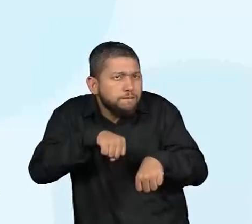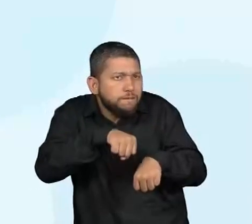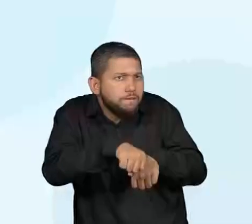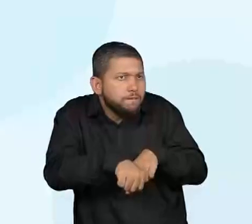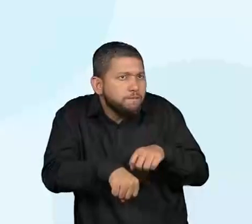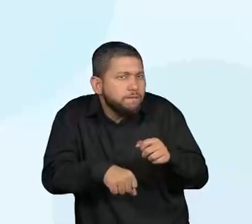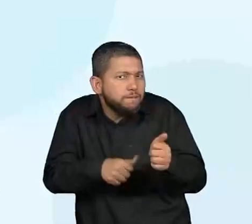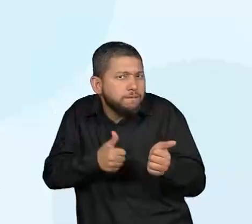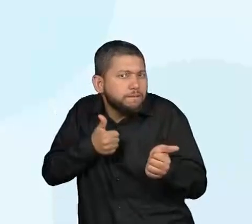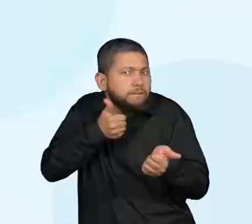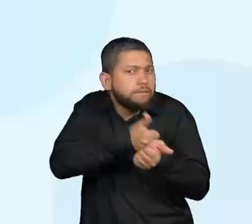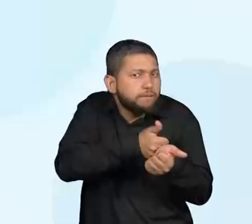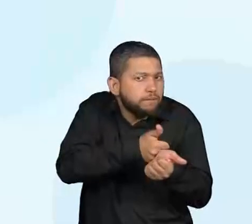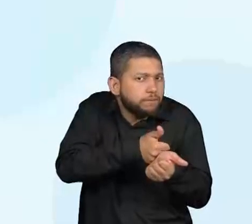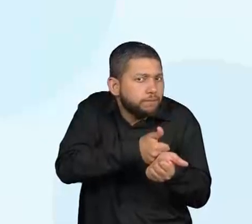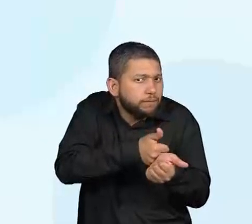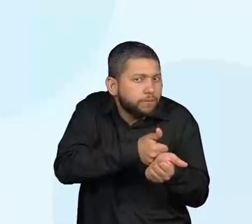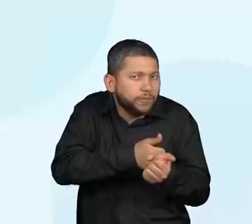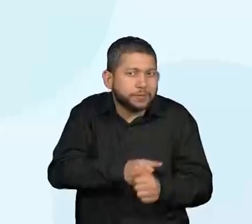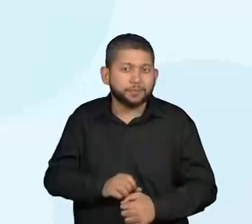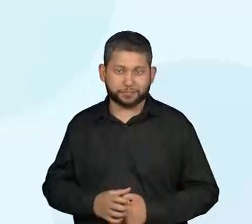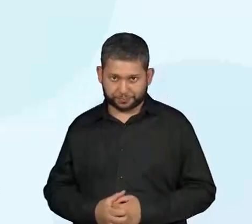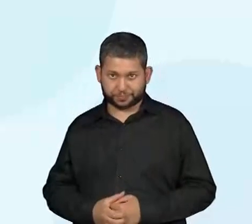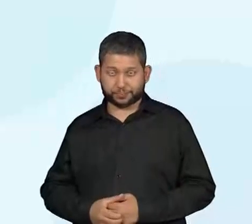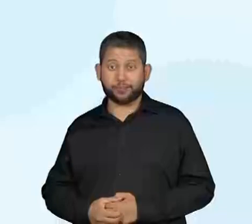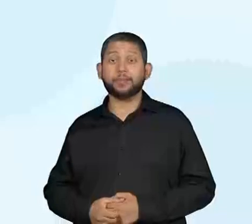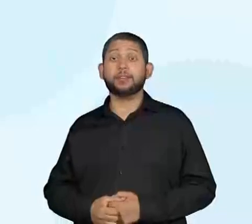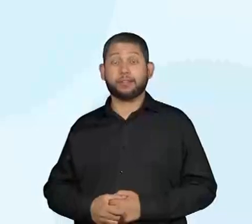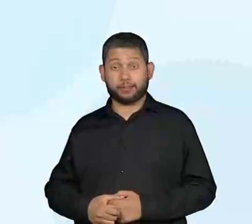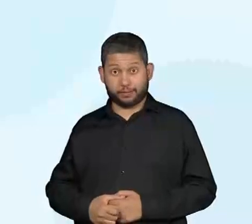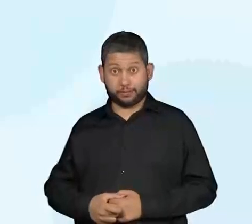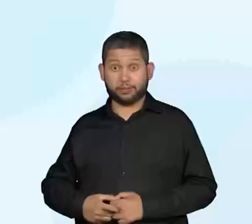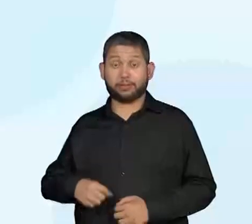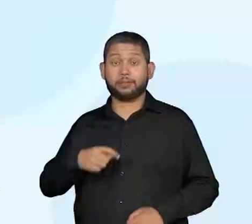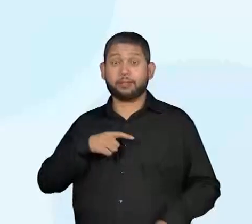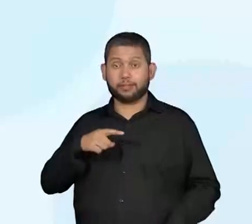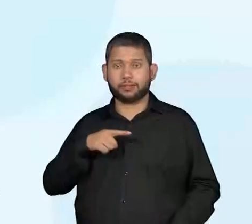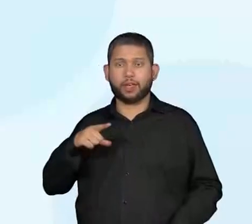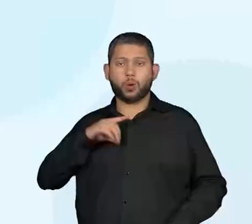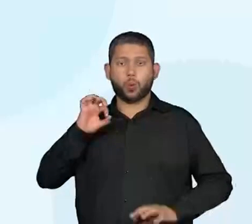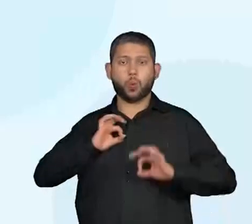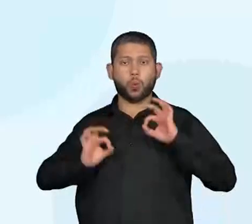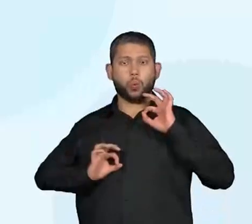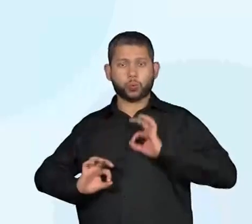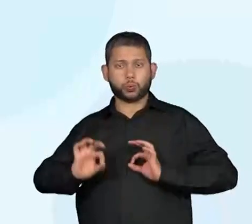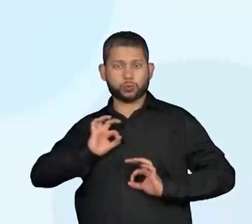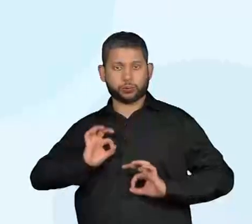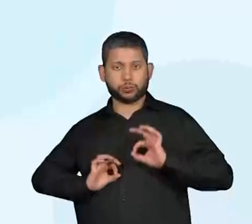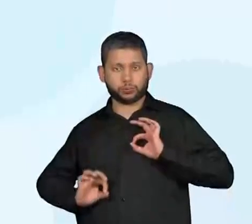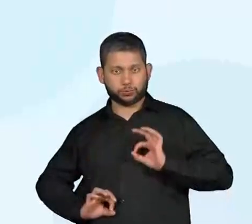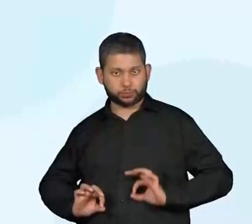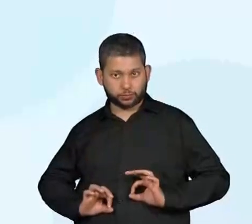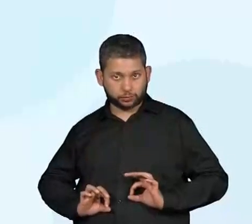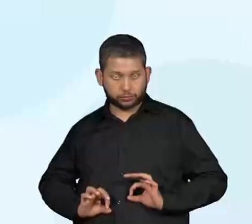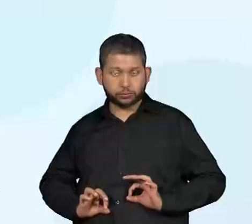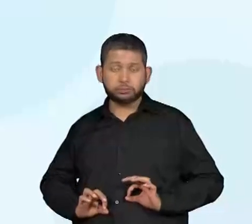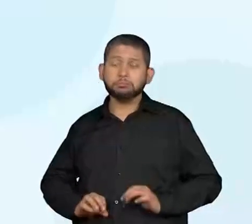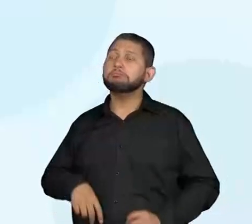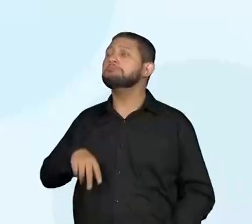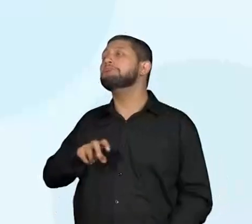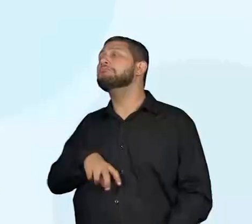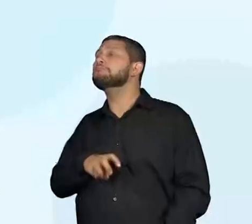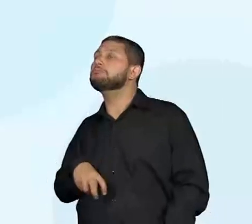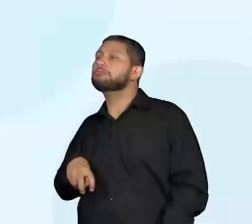que existe uma condução, ou seja,